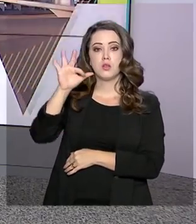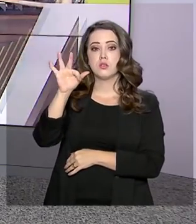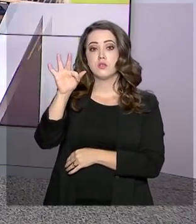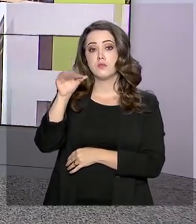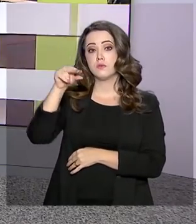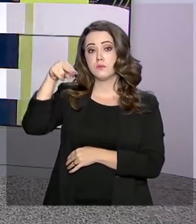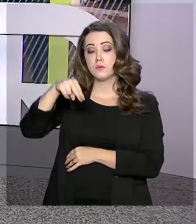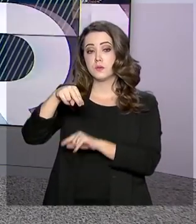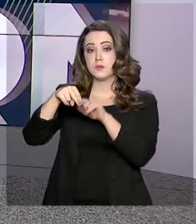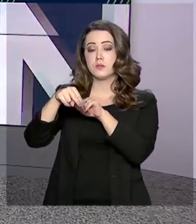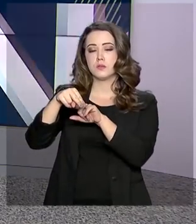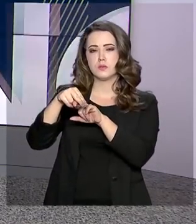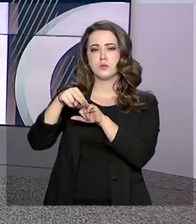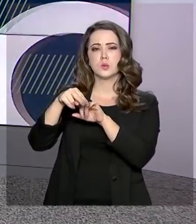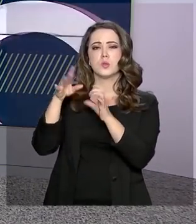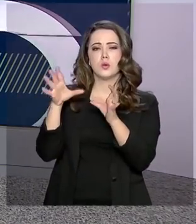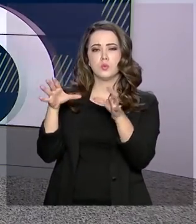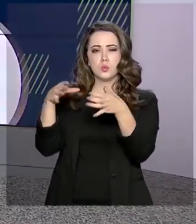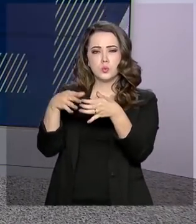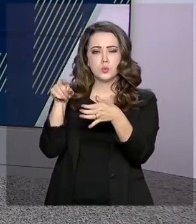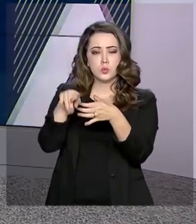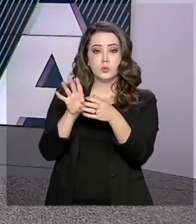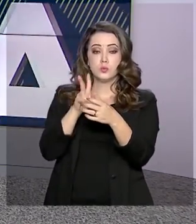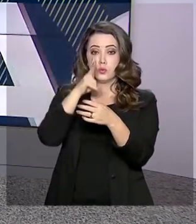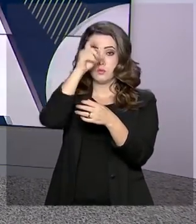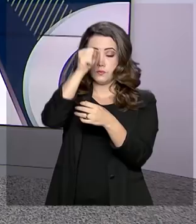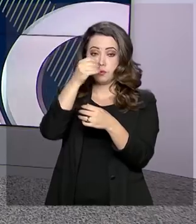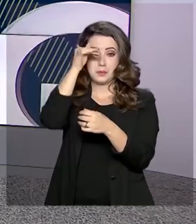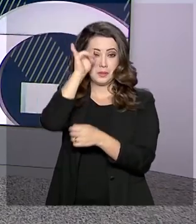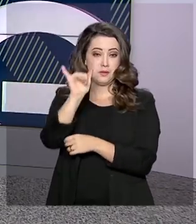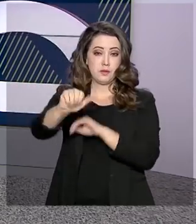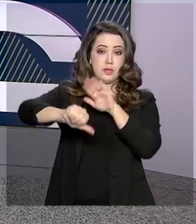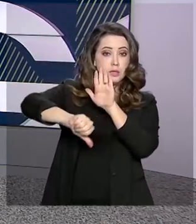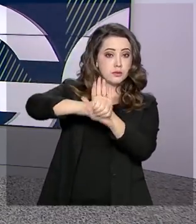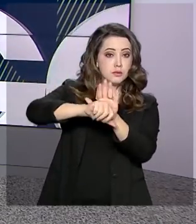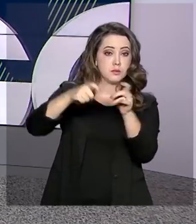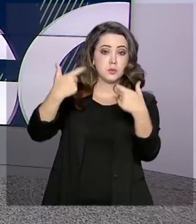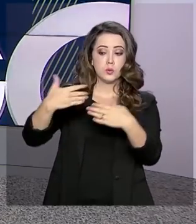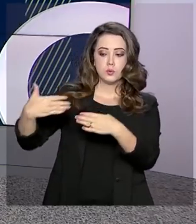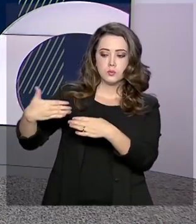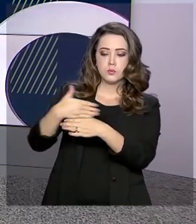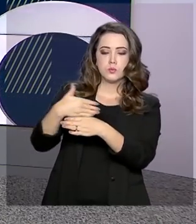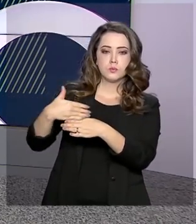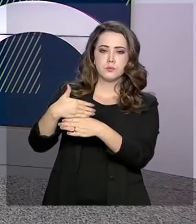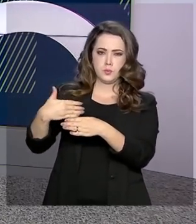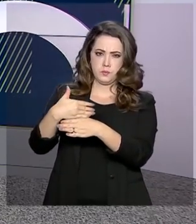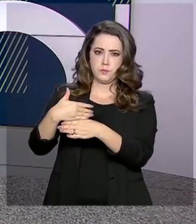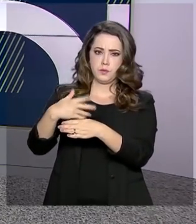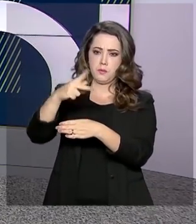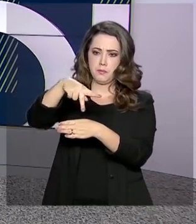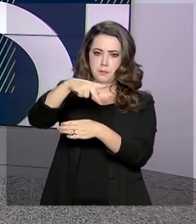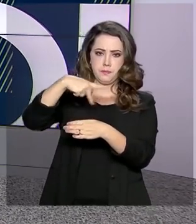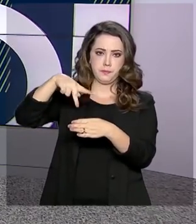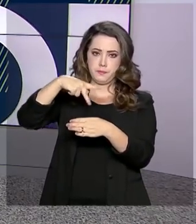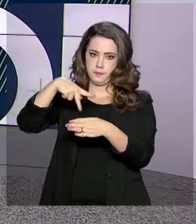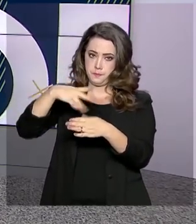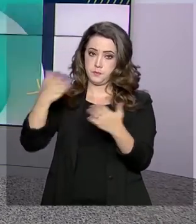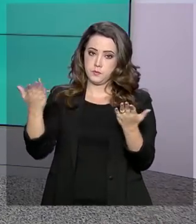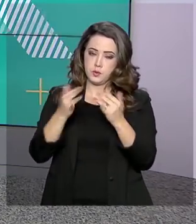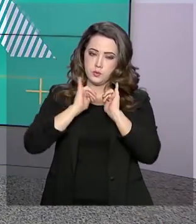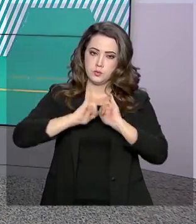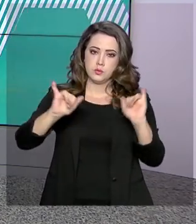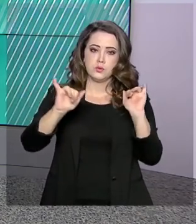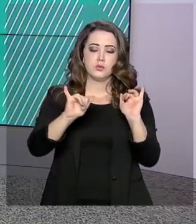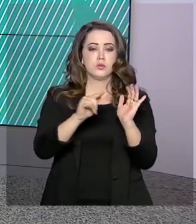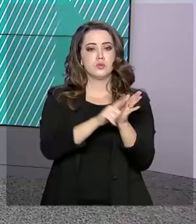de Segurança Pública nas ações de prevenção e repressão a crimes nas áreas de fronteira. De acordo com a portaria publicada hoje no